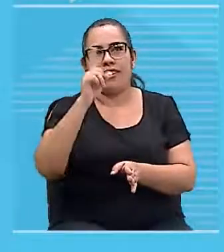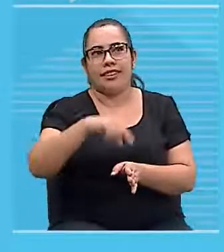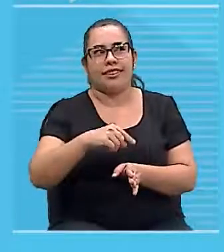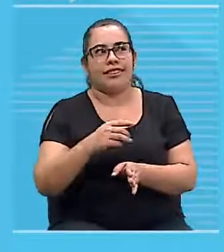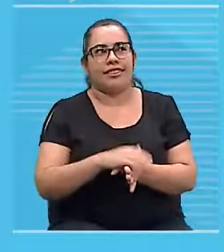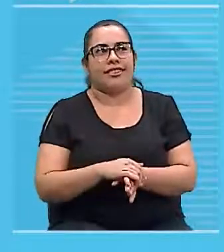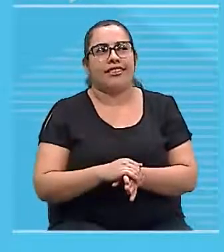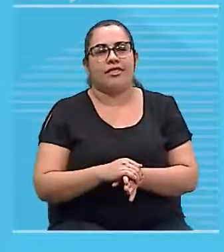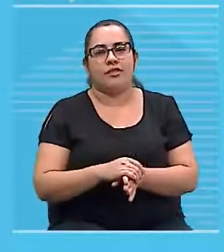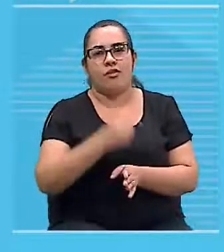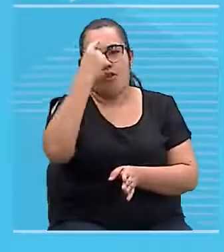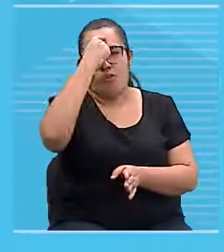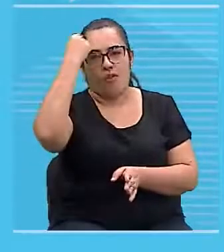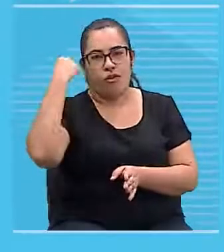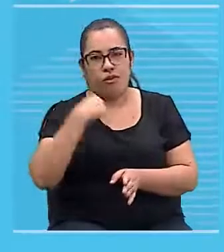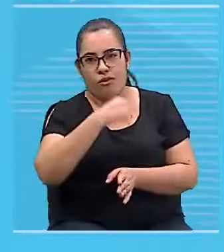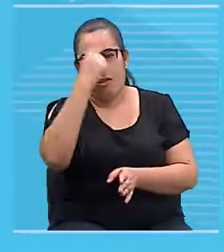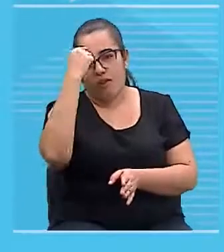ou anti-horário.